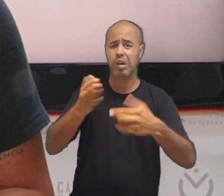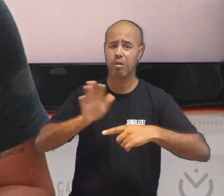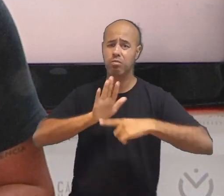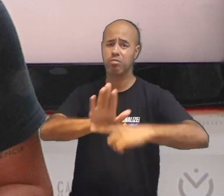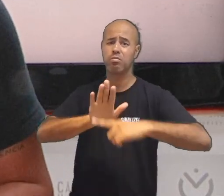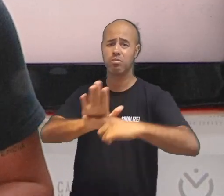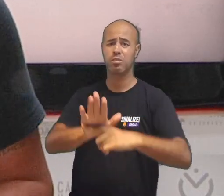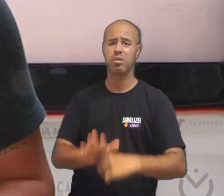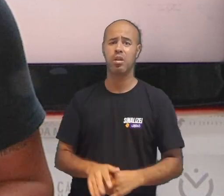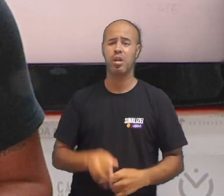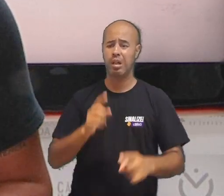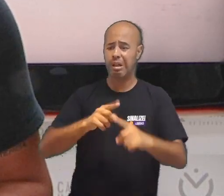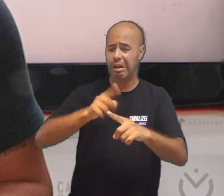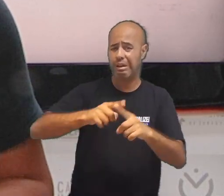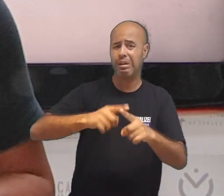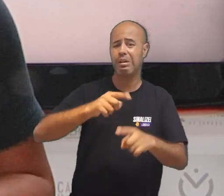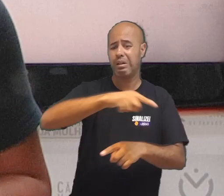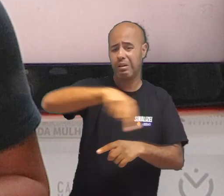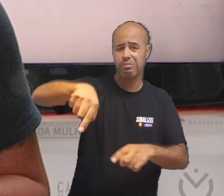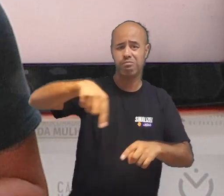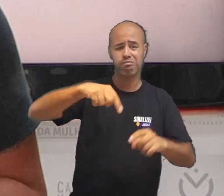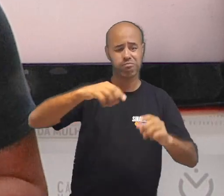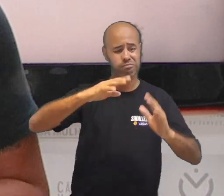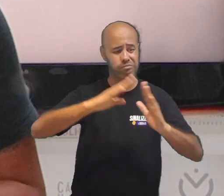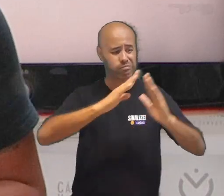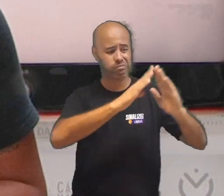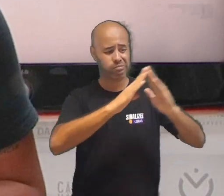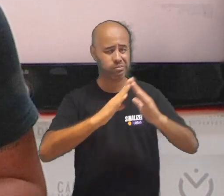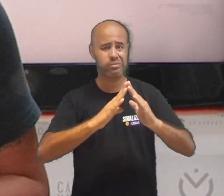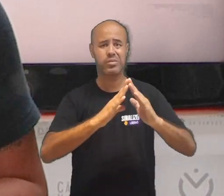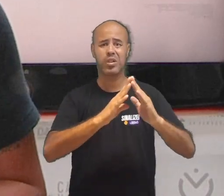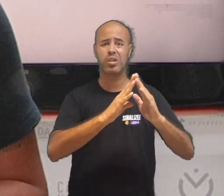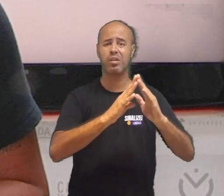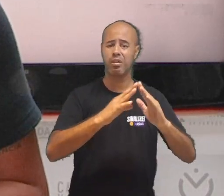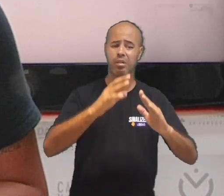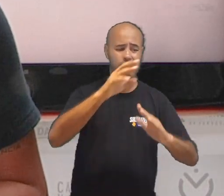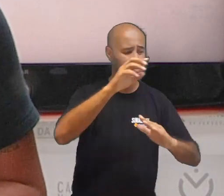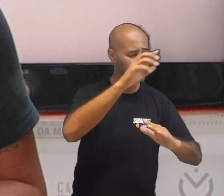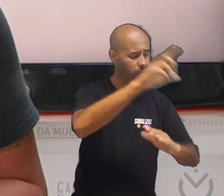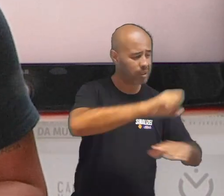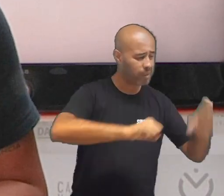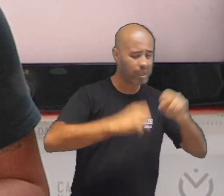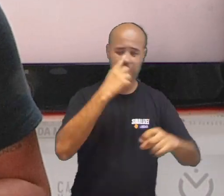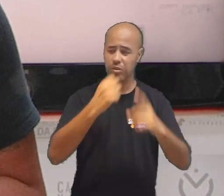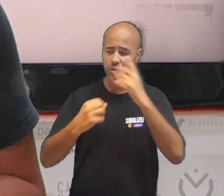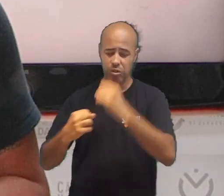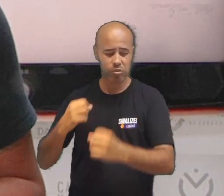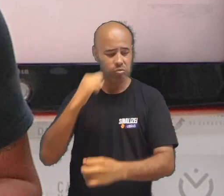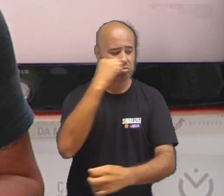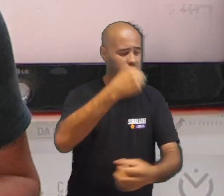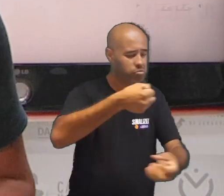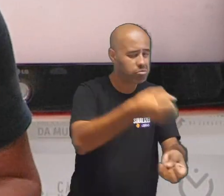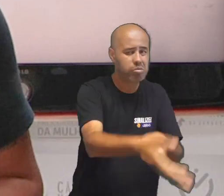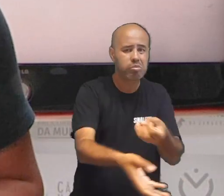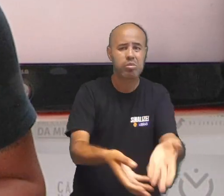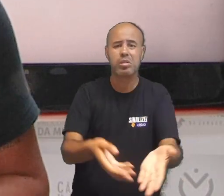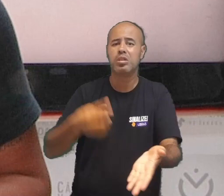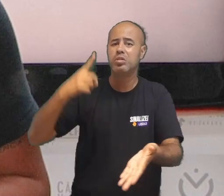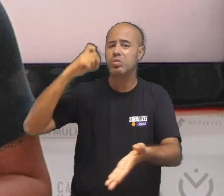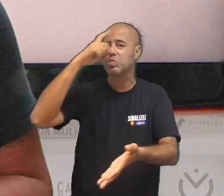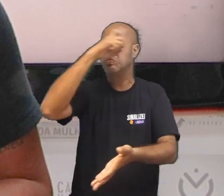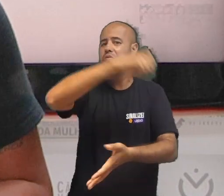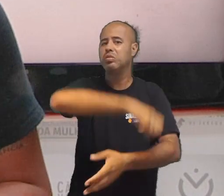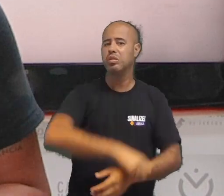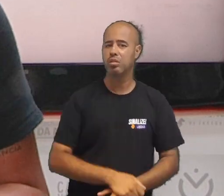Os moradores da área têm enfrentado dificuldades significativas no que diz respeito ao descarte adequado de resíduos.